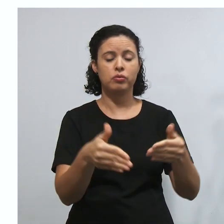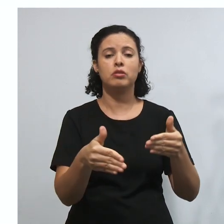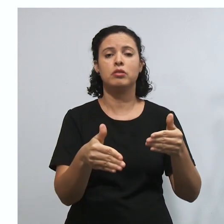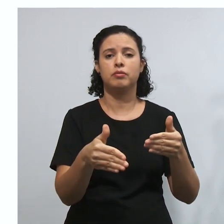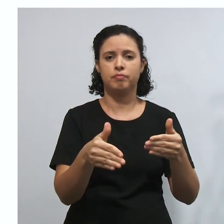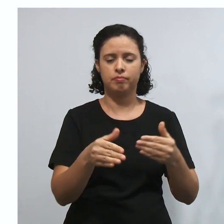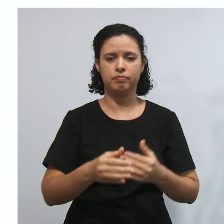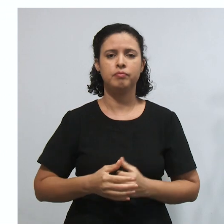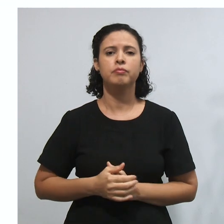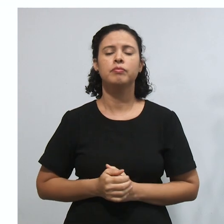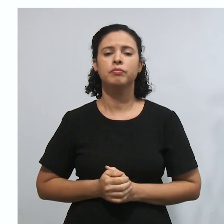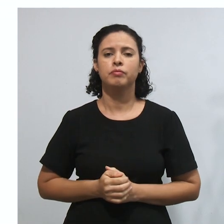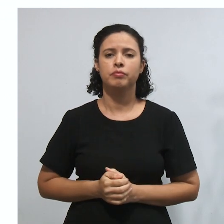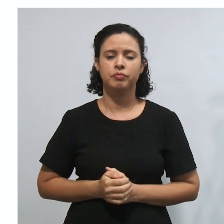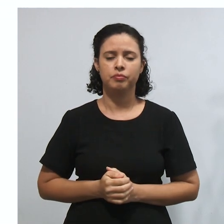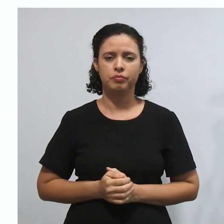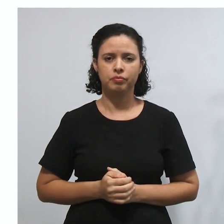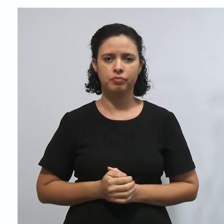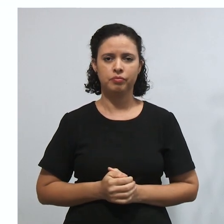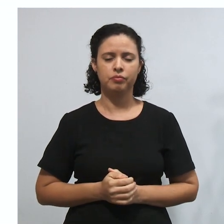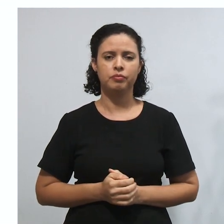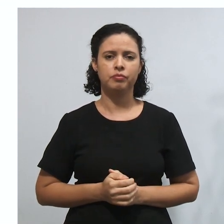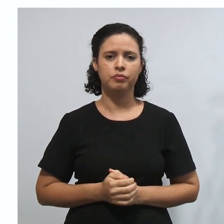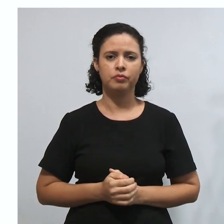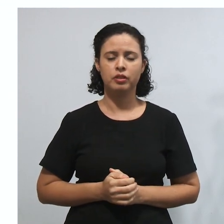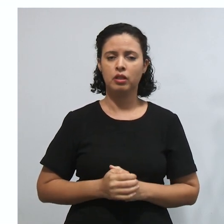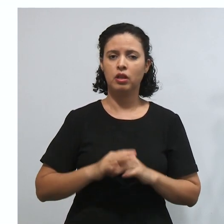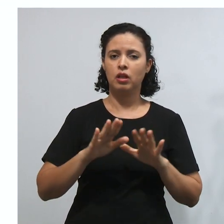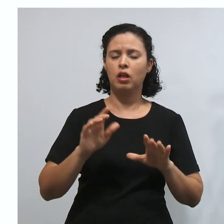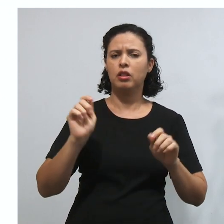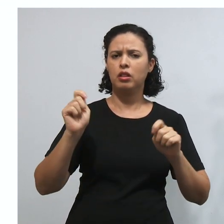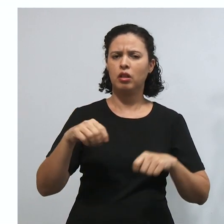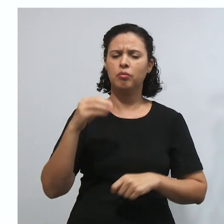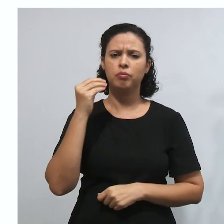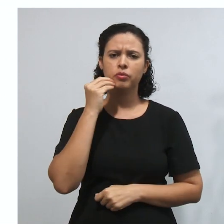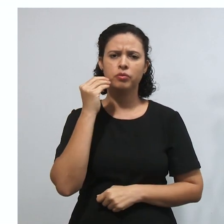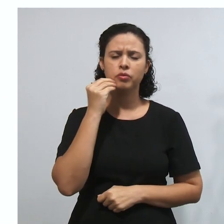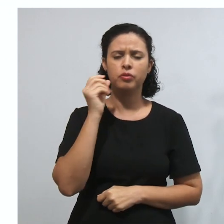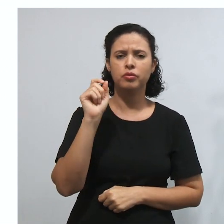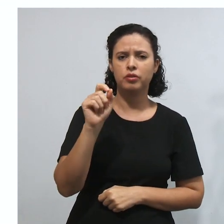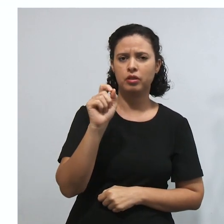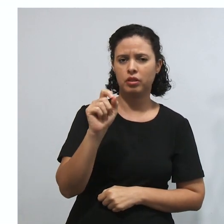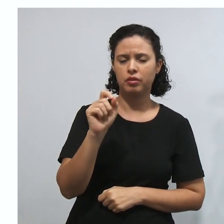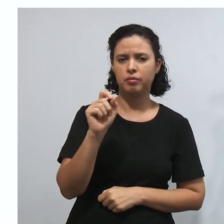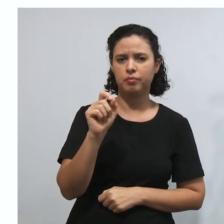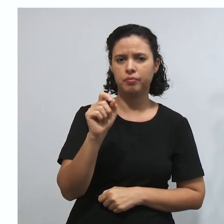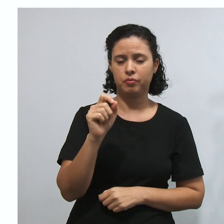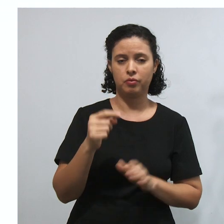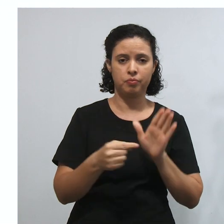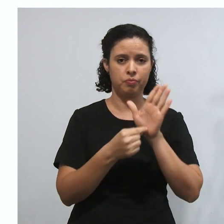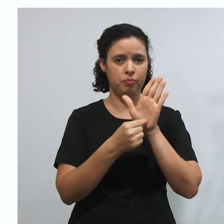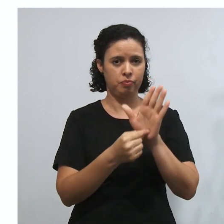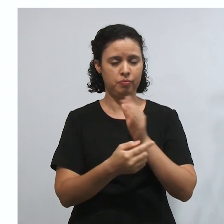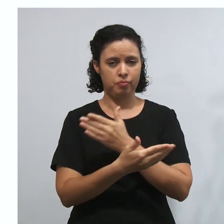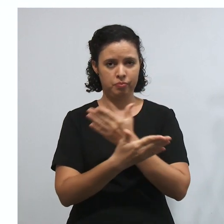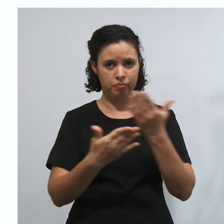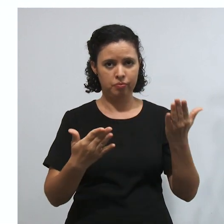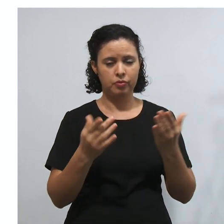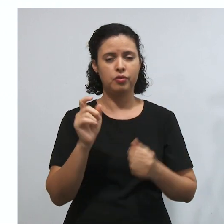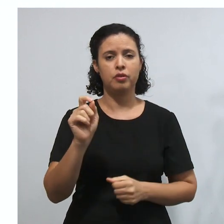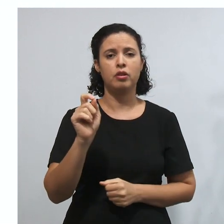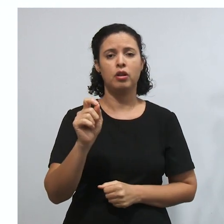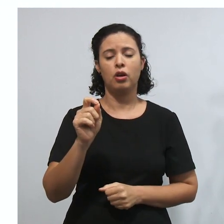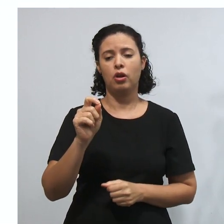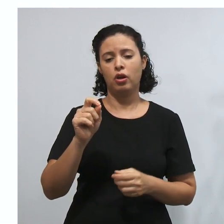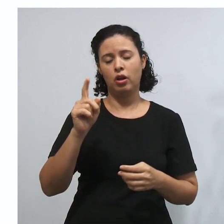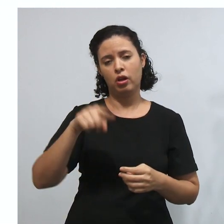como é que funciona. Então, não é possível, tá? A única possibilidade, diante dessa situação que eu tô mostrando pra você, é